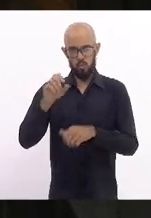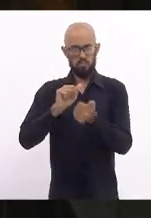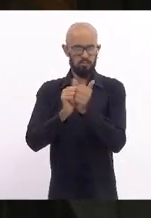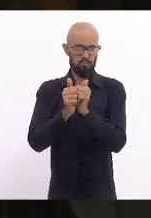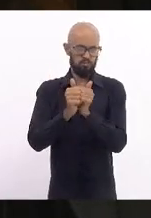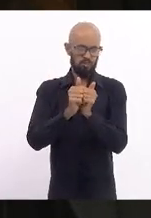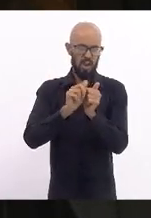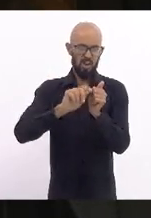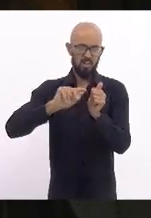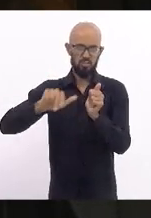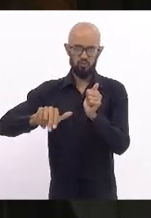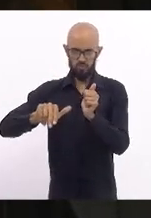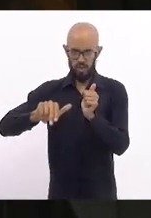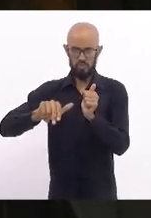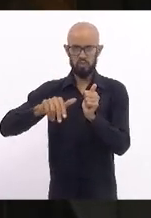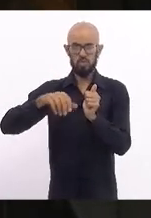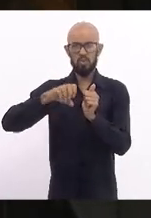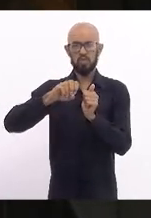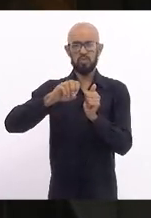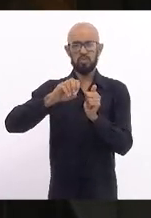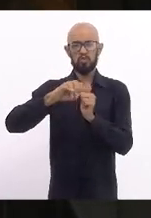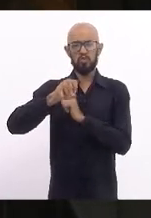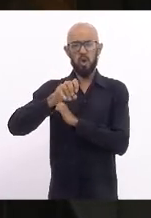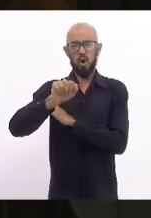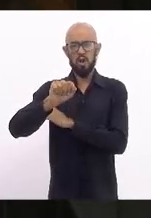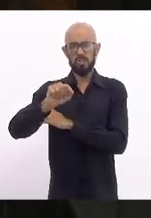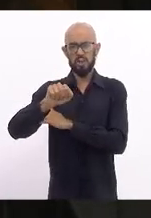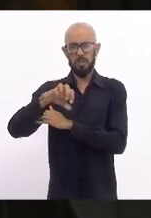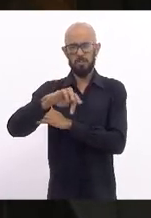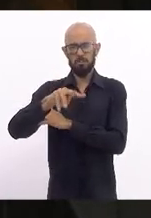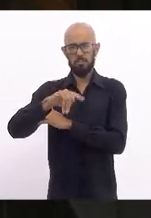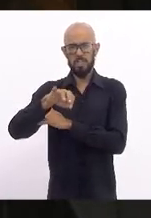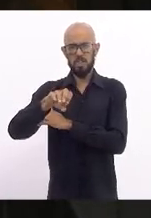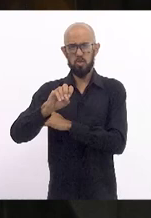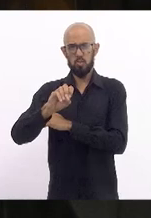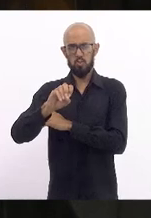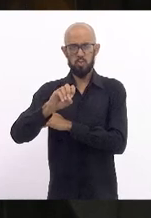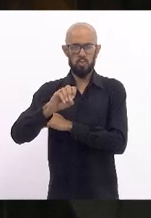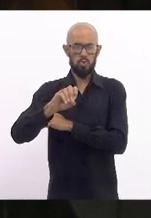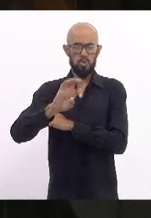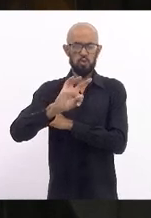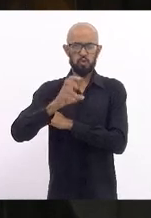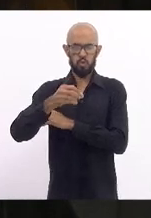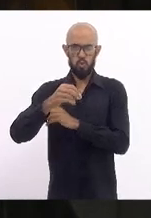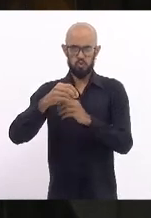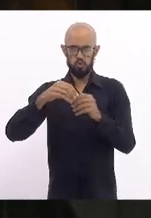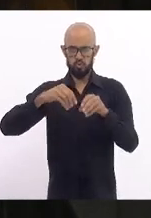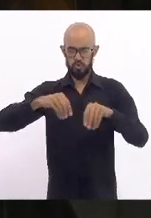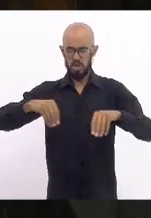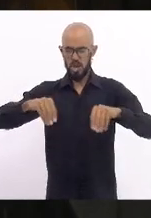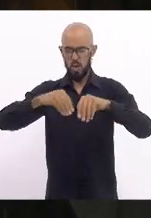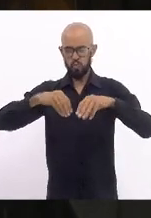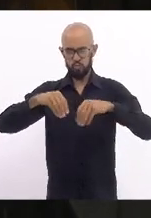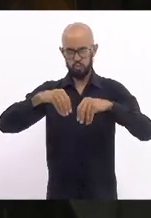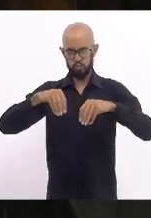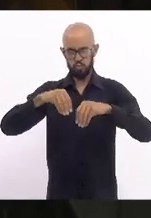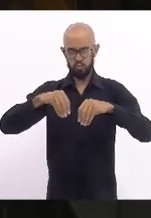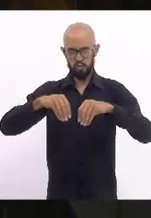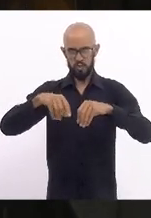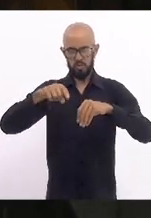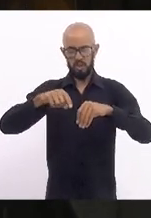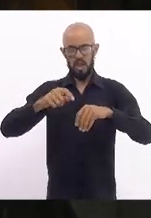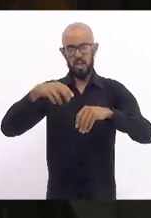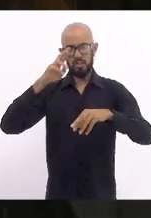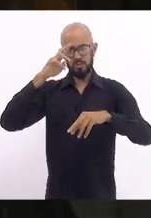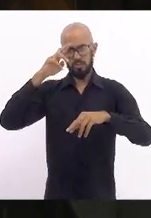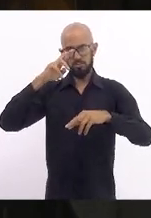São os grãos, soja, milho, enfim, todos os grãos responsáveis um pouco pelo nosso equilíbrio